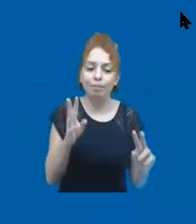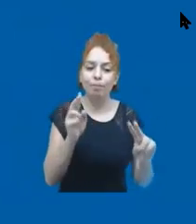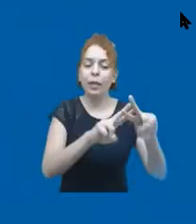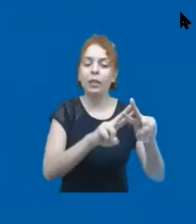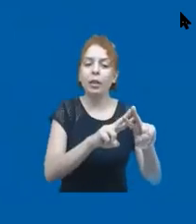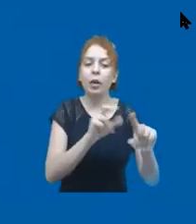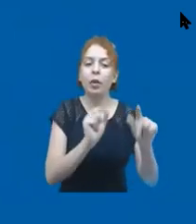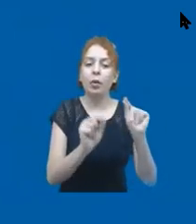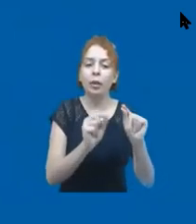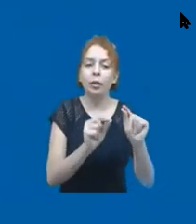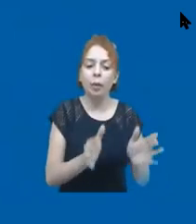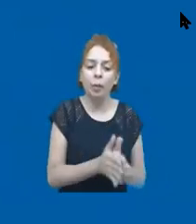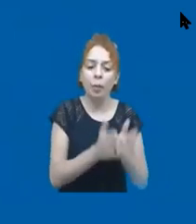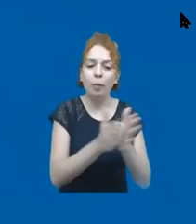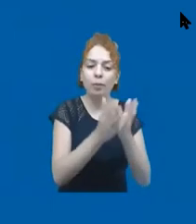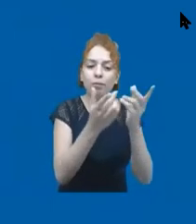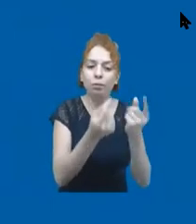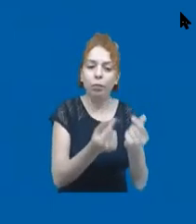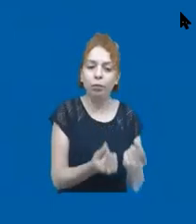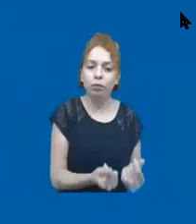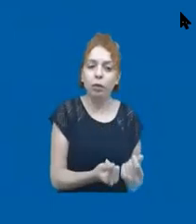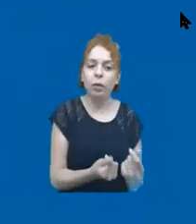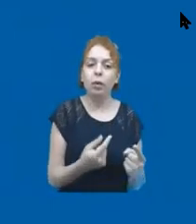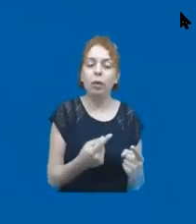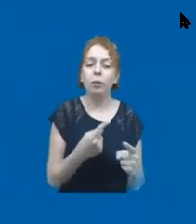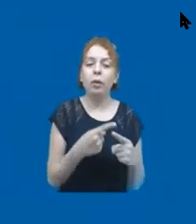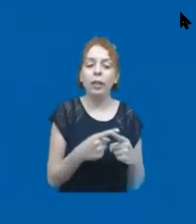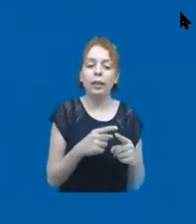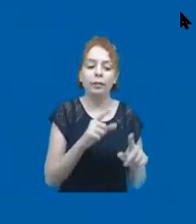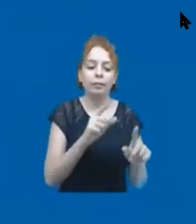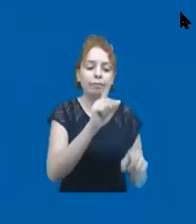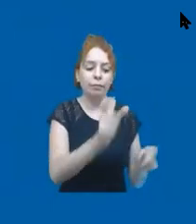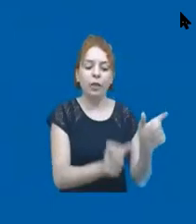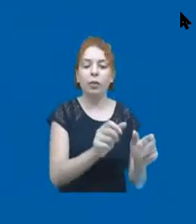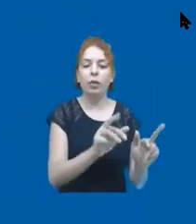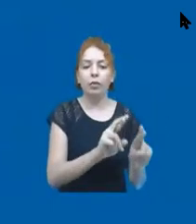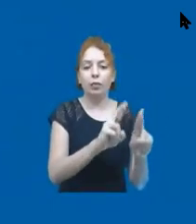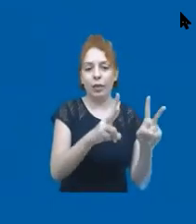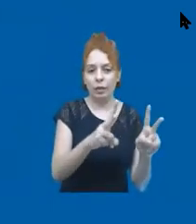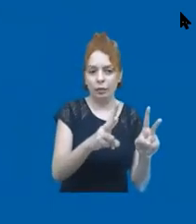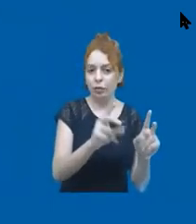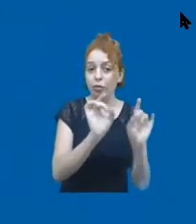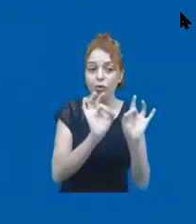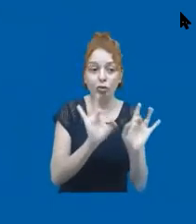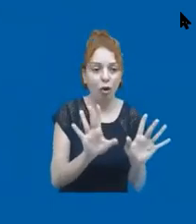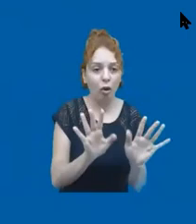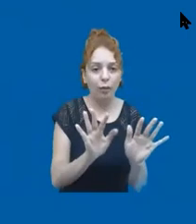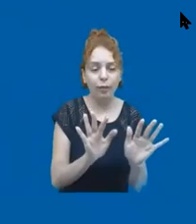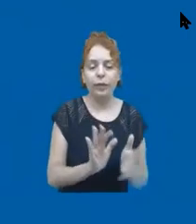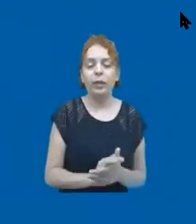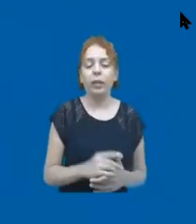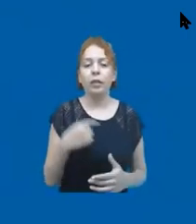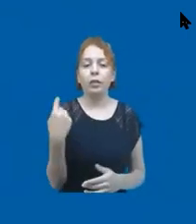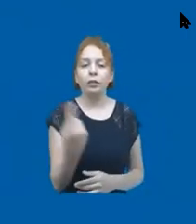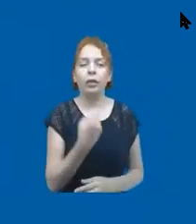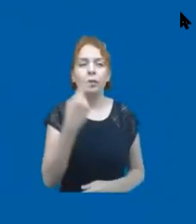ao empobrecimento por conta de ser diferente, né, então, assim, eu acho que quando a